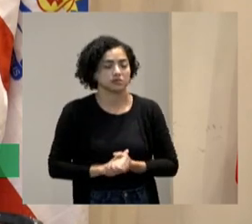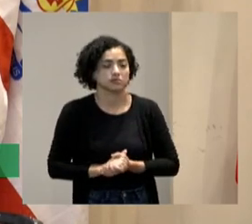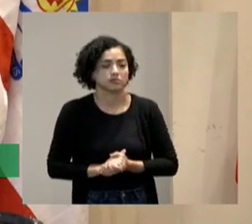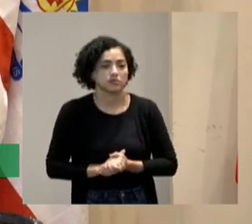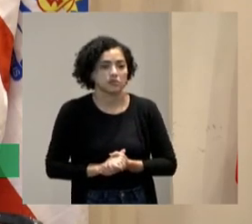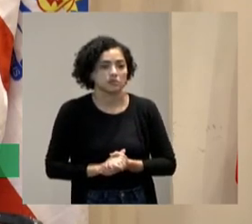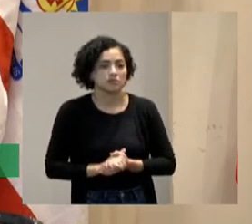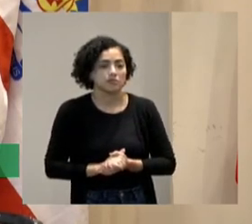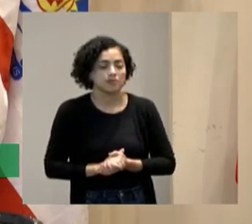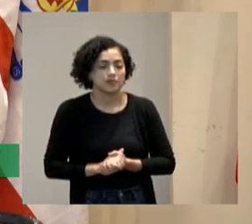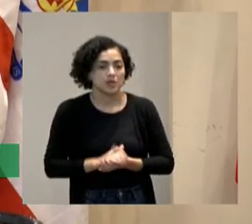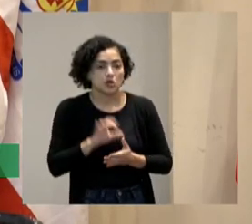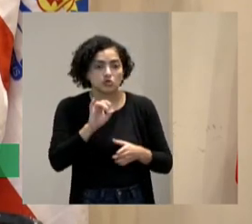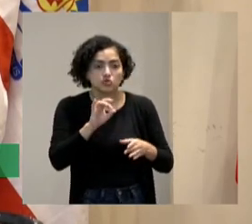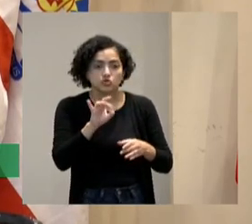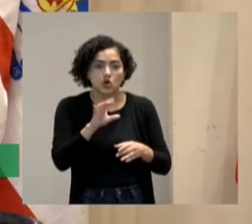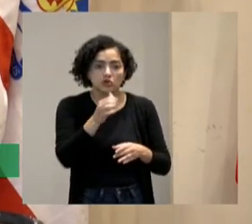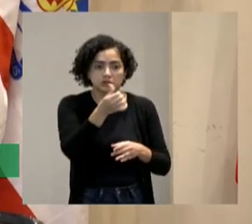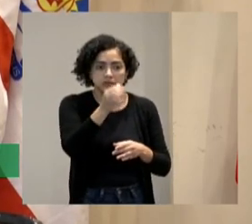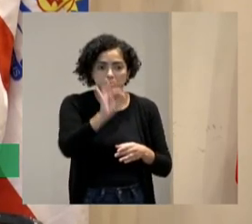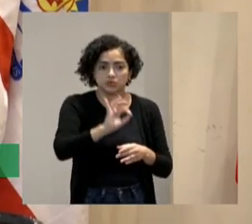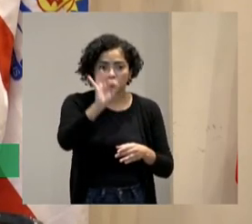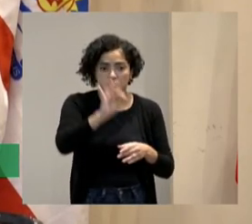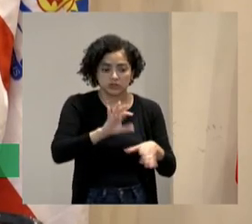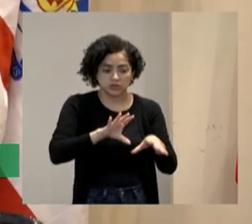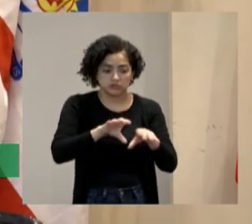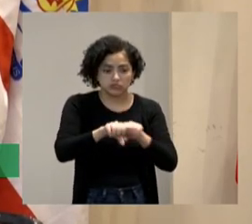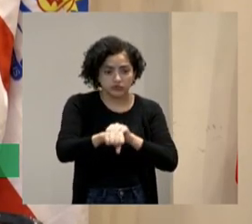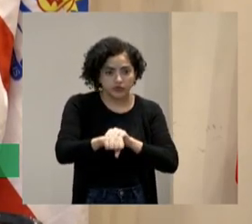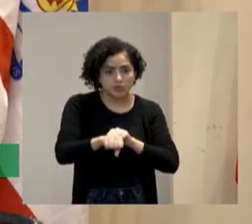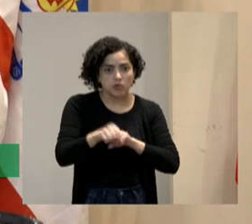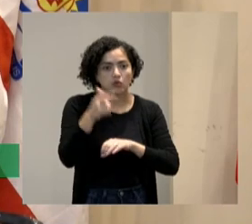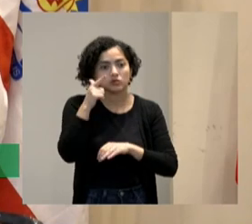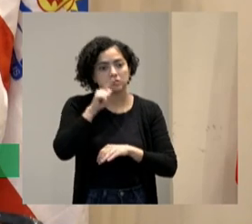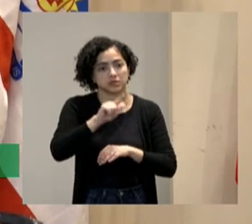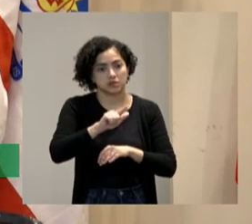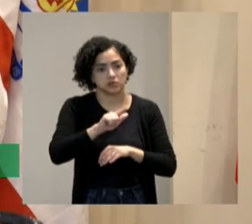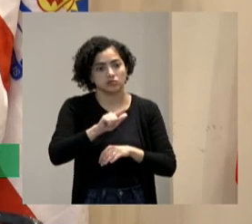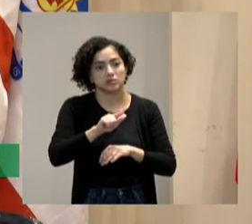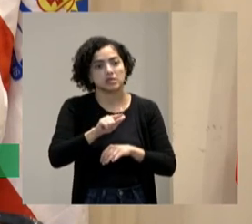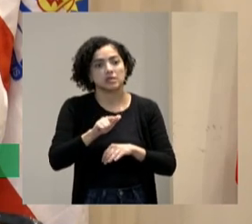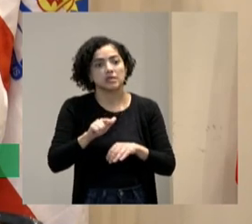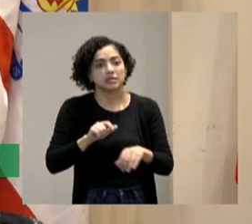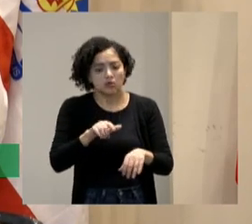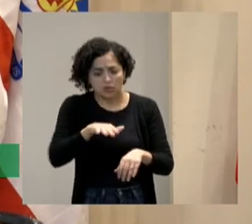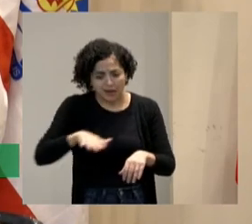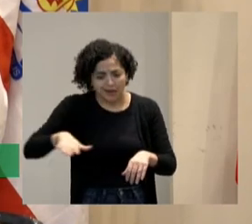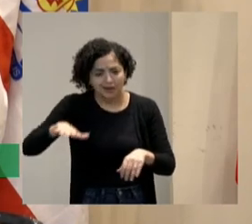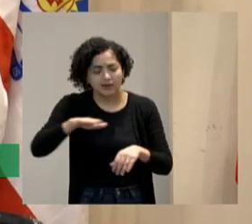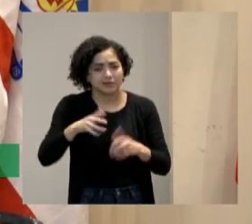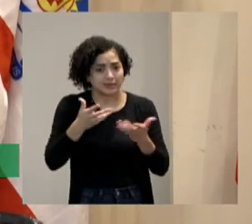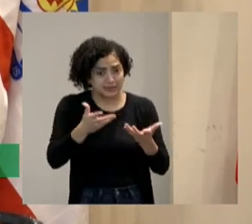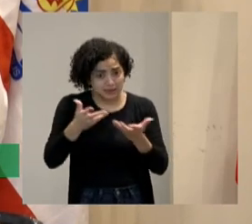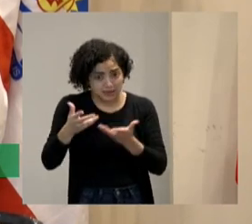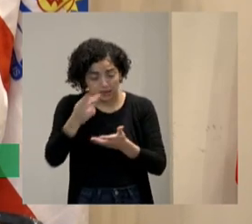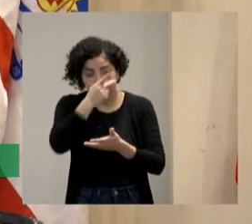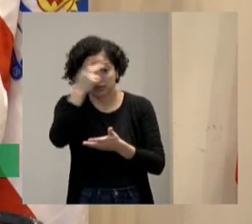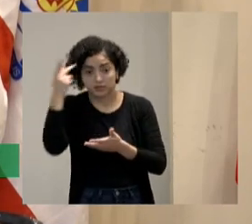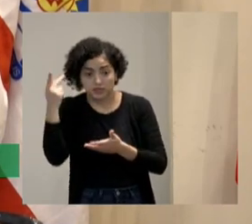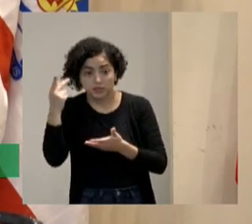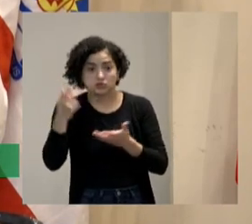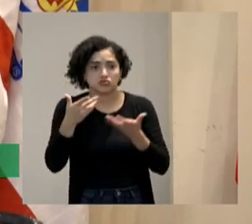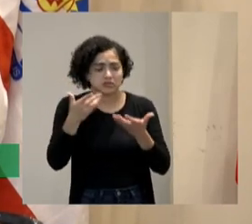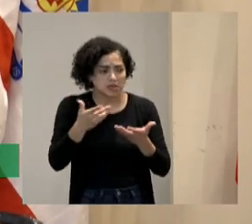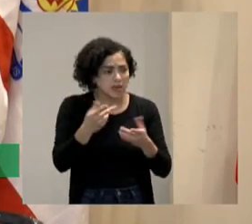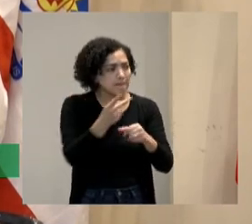se formou. mercado está sedento. O mercado está querendo as pessoas está indo